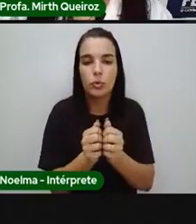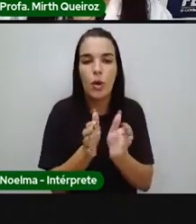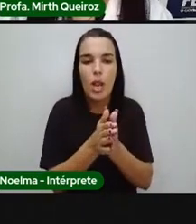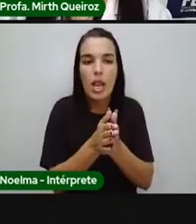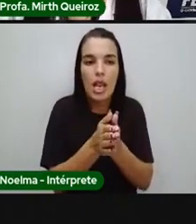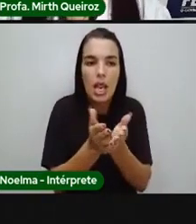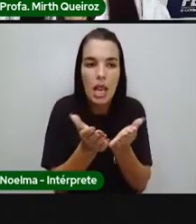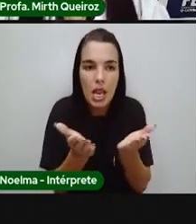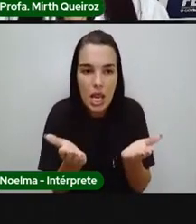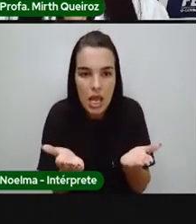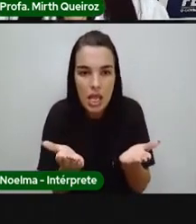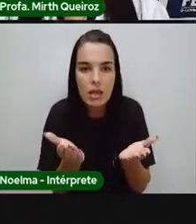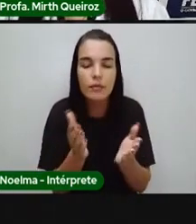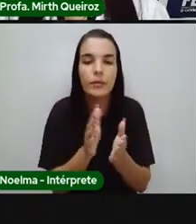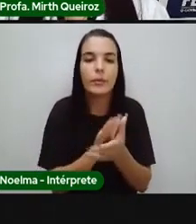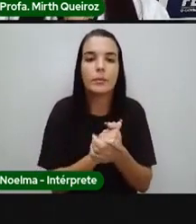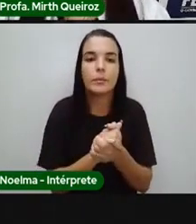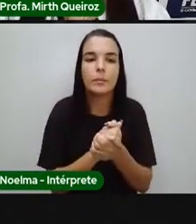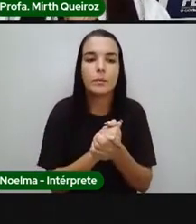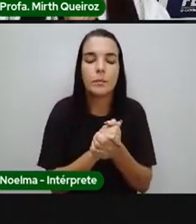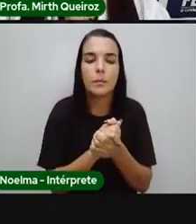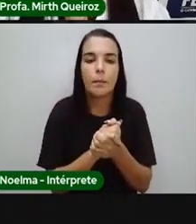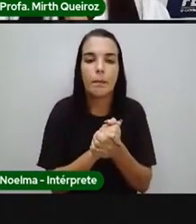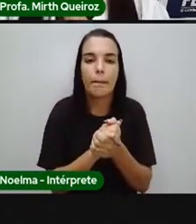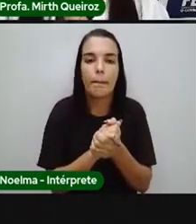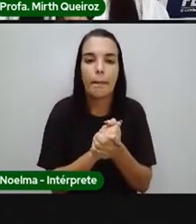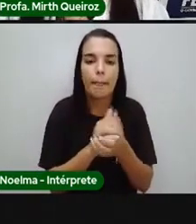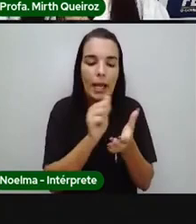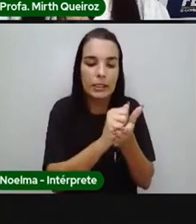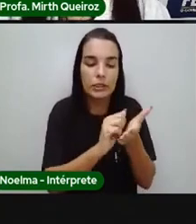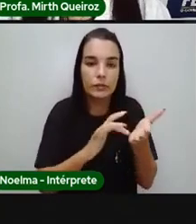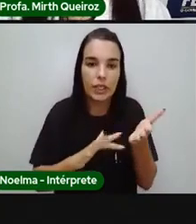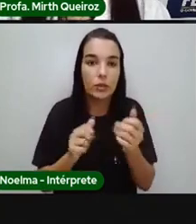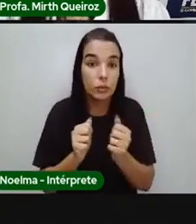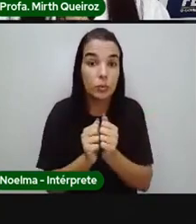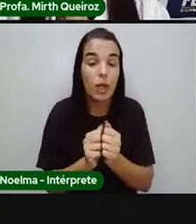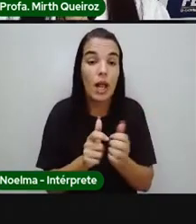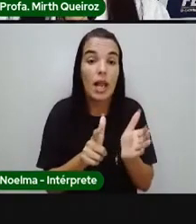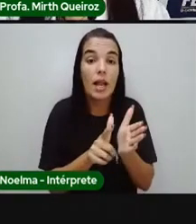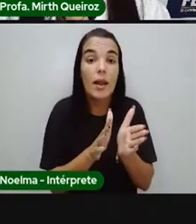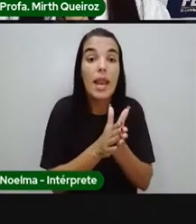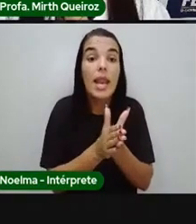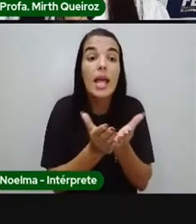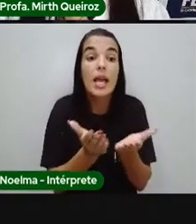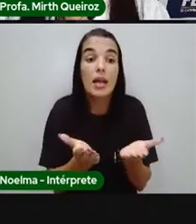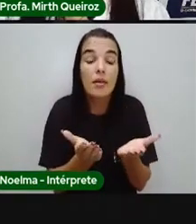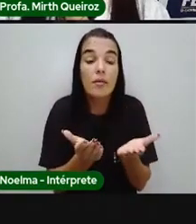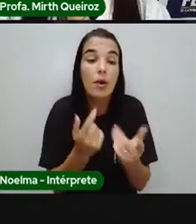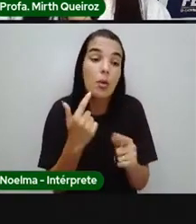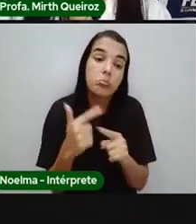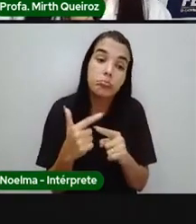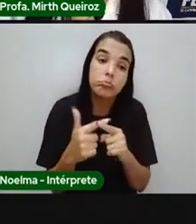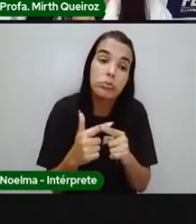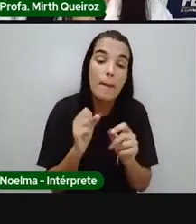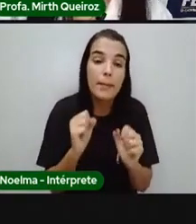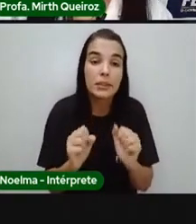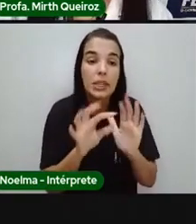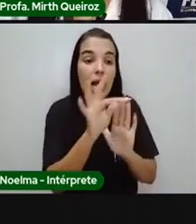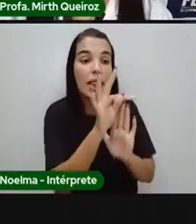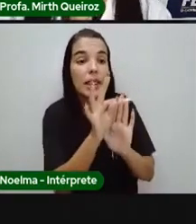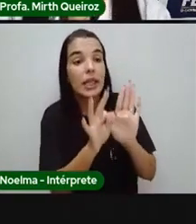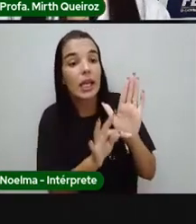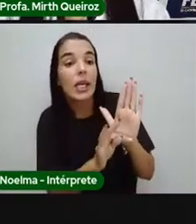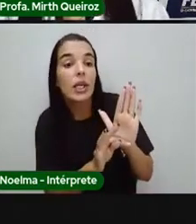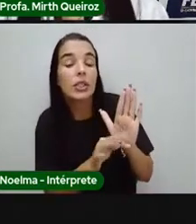de atividades, o bloco de atividades, deve ter enviado um livro, né? Alguns podem ter enviado um livro